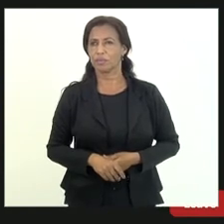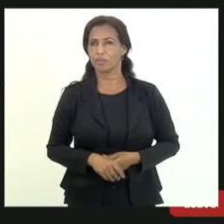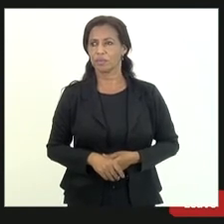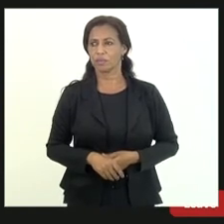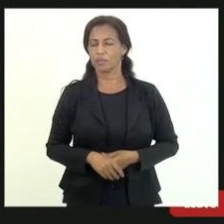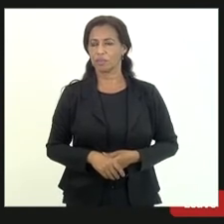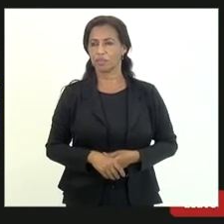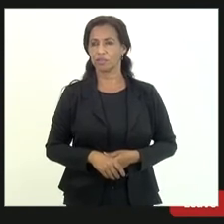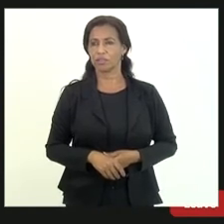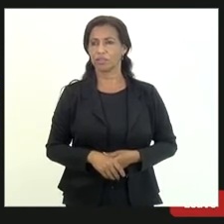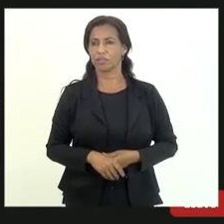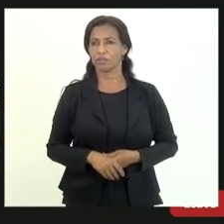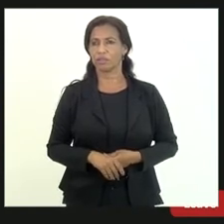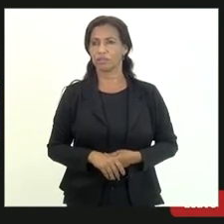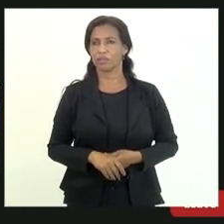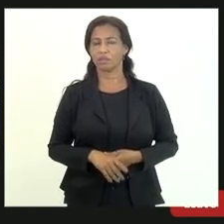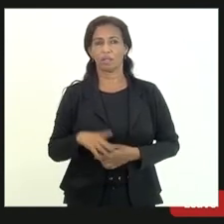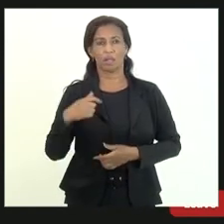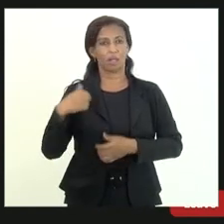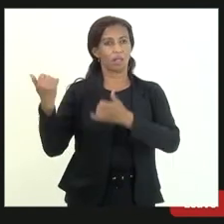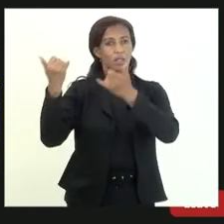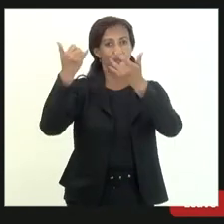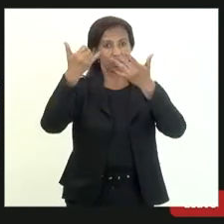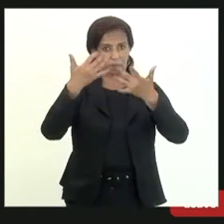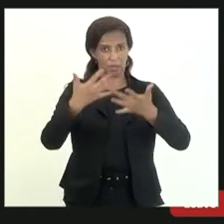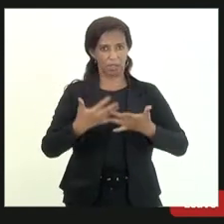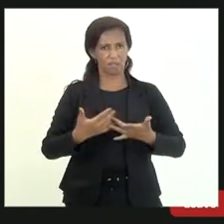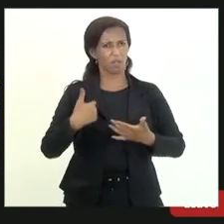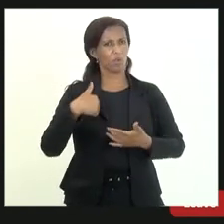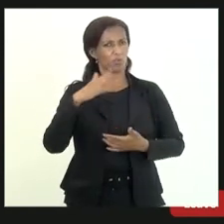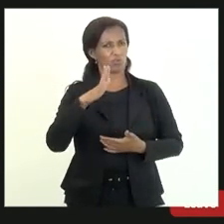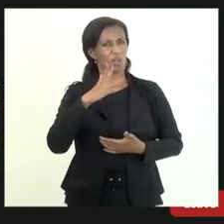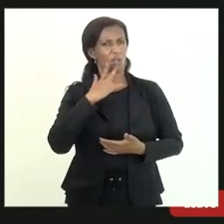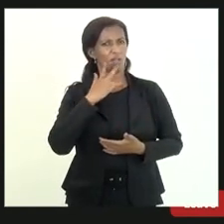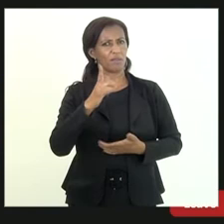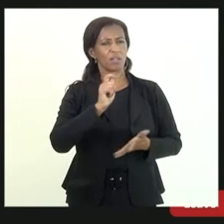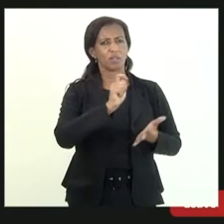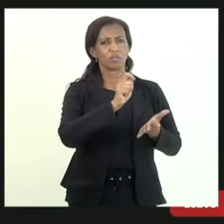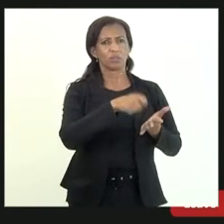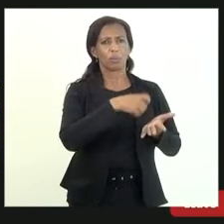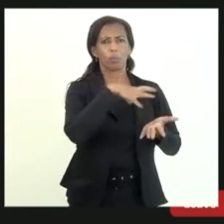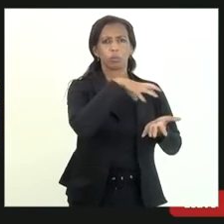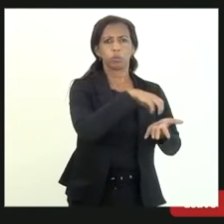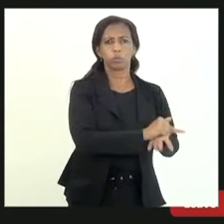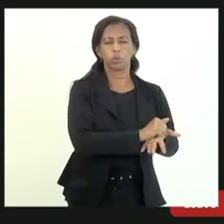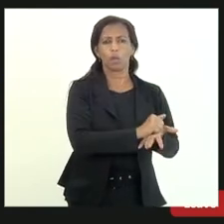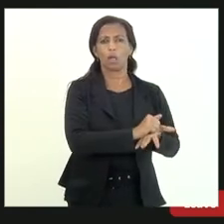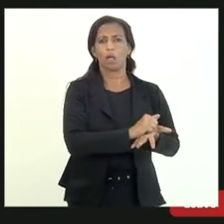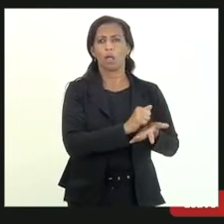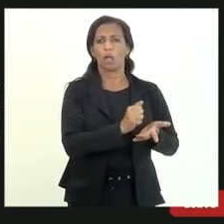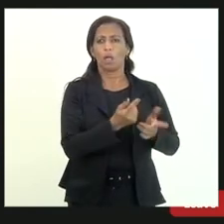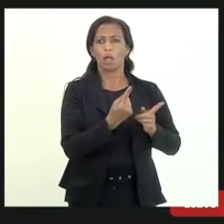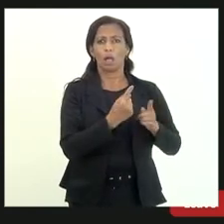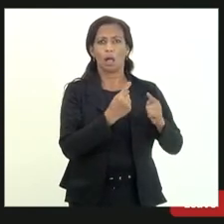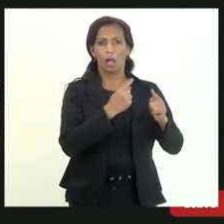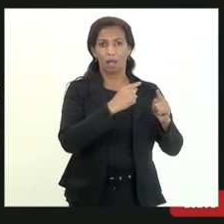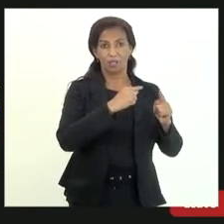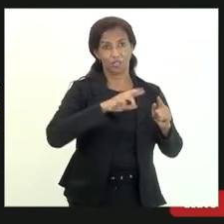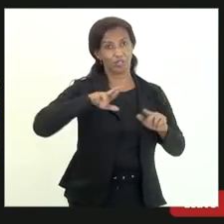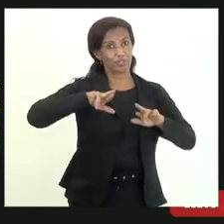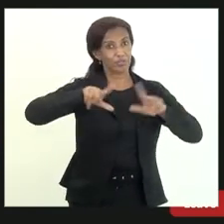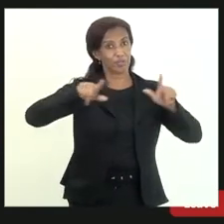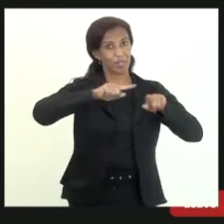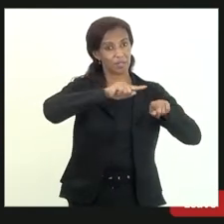aqui aquela explicação que eu cheguei a dar num determinado momento sobre as inscrições a distorção que a gente localizou